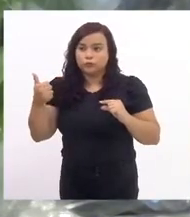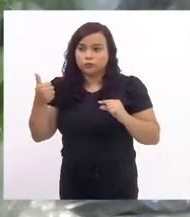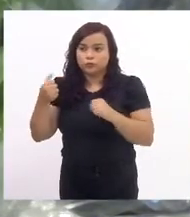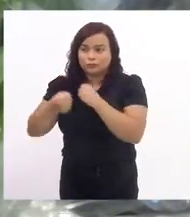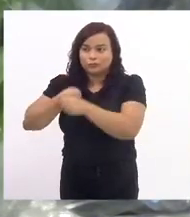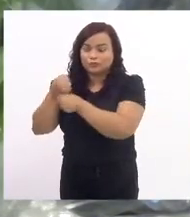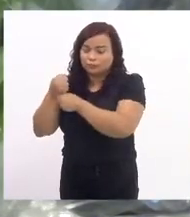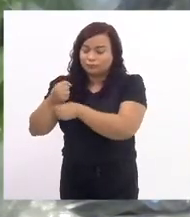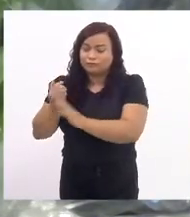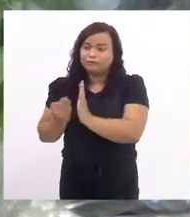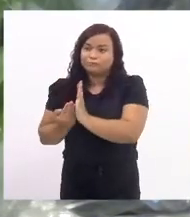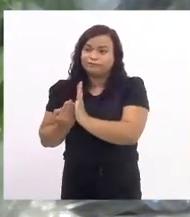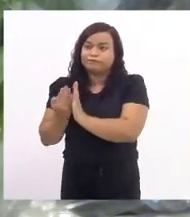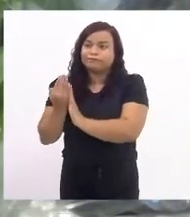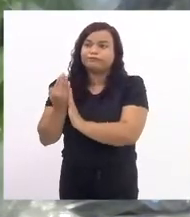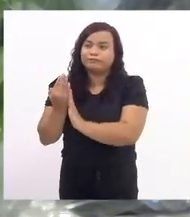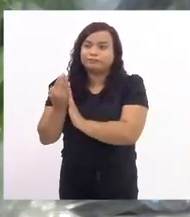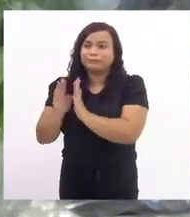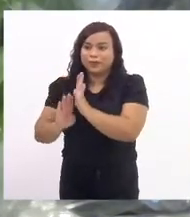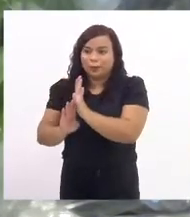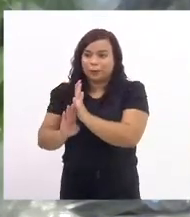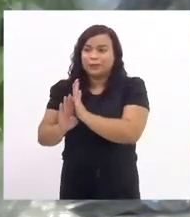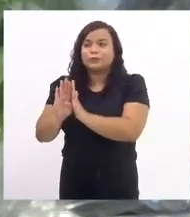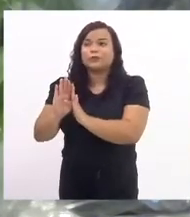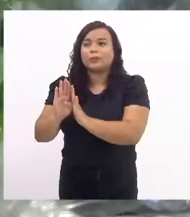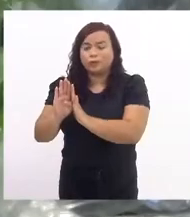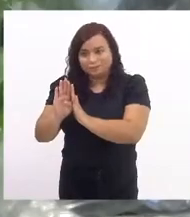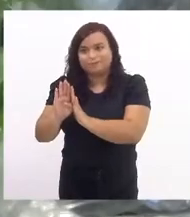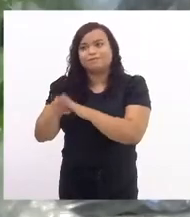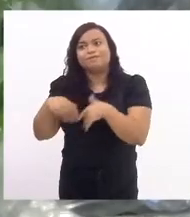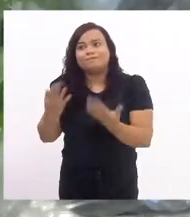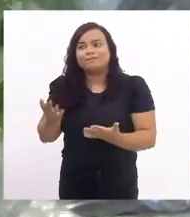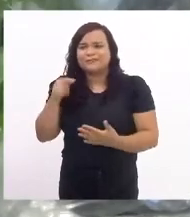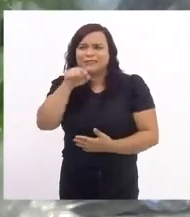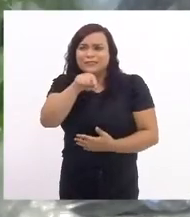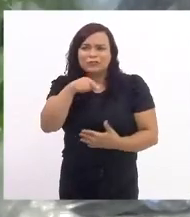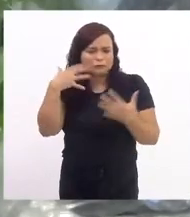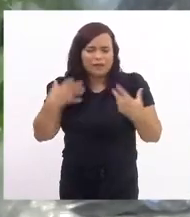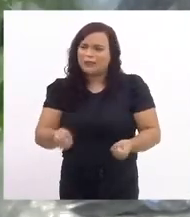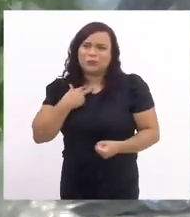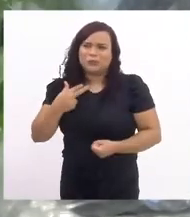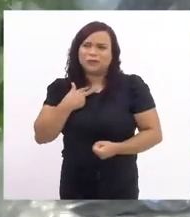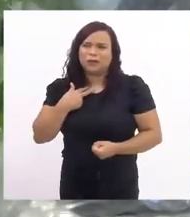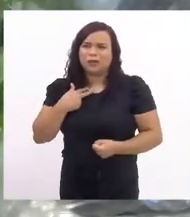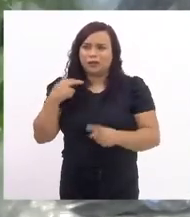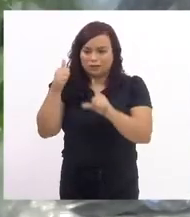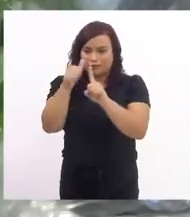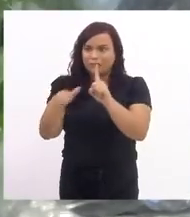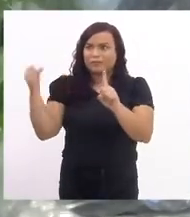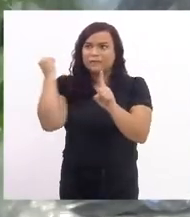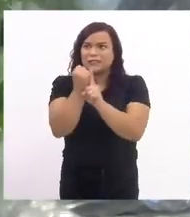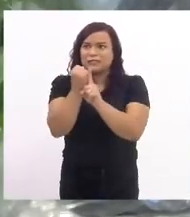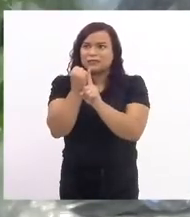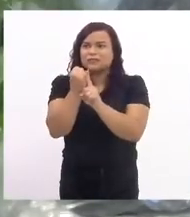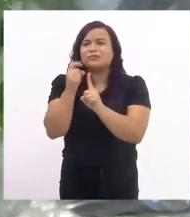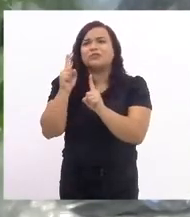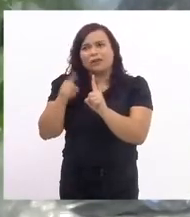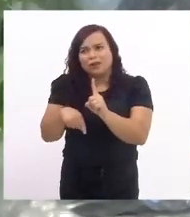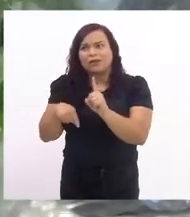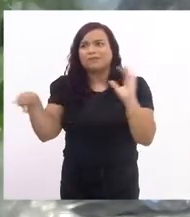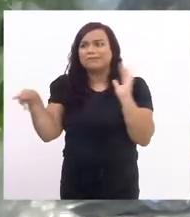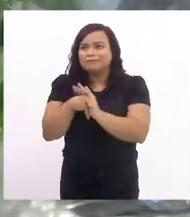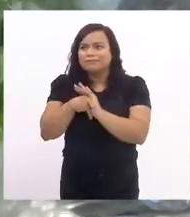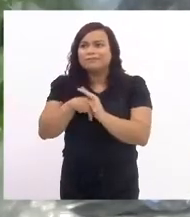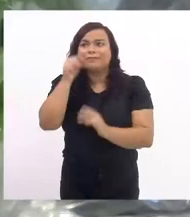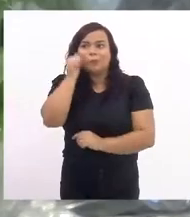absurdo, porque o feminicídio não é qualquer assassinato, é o assassinato só